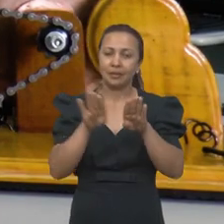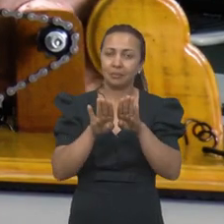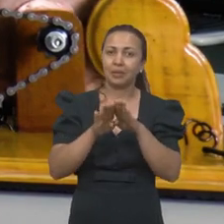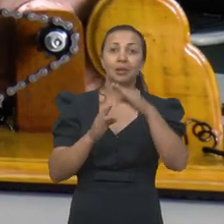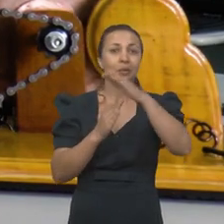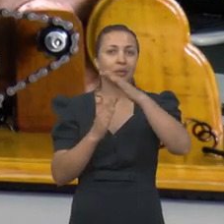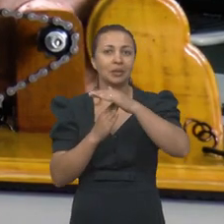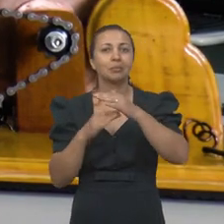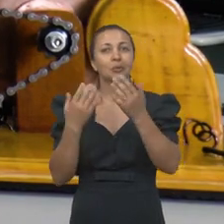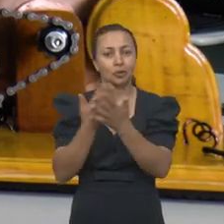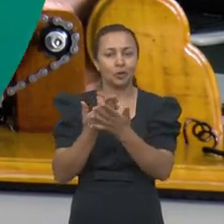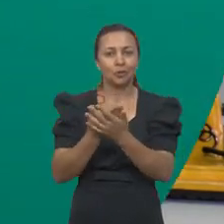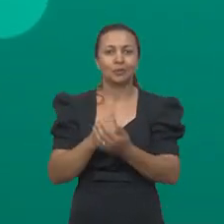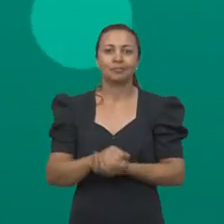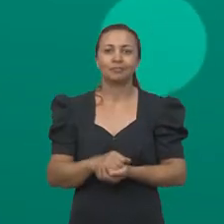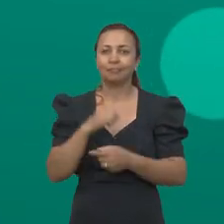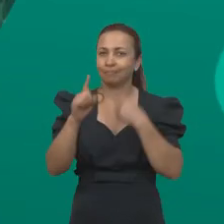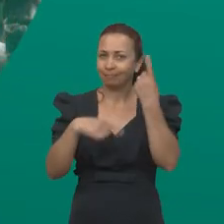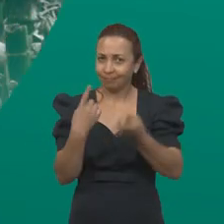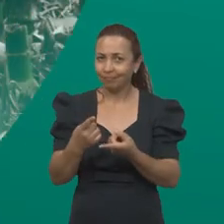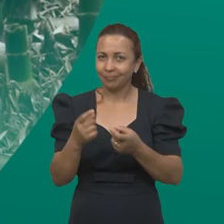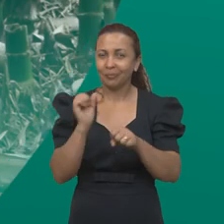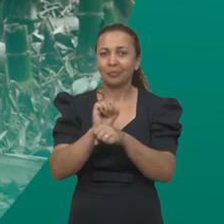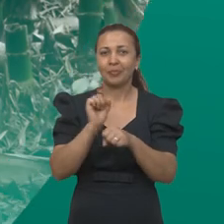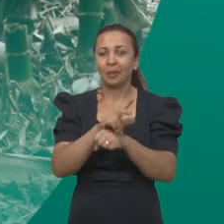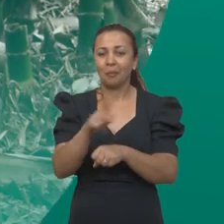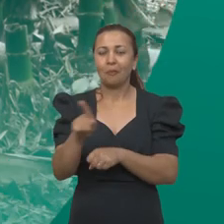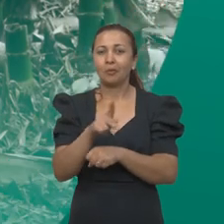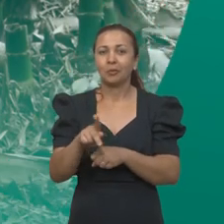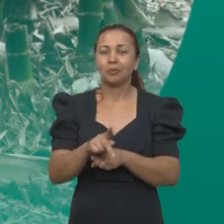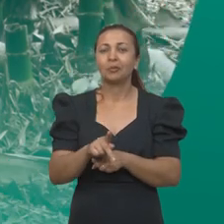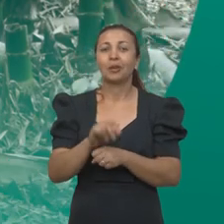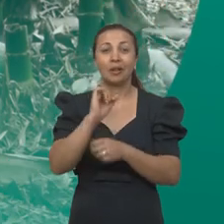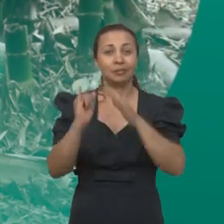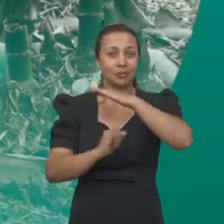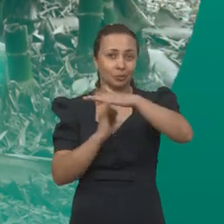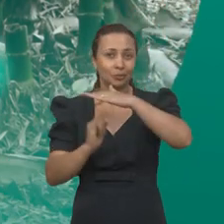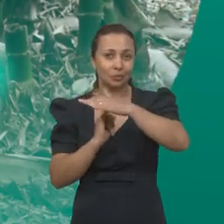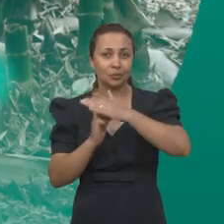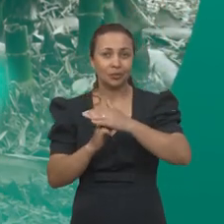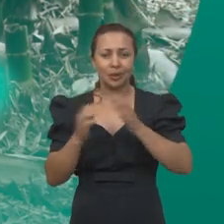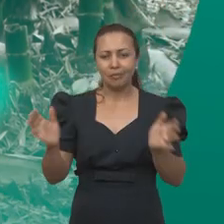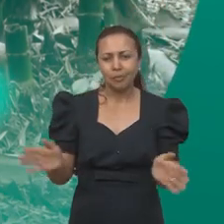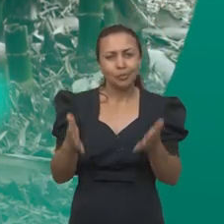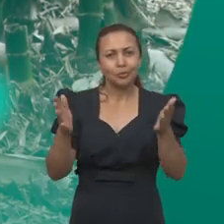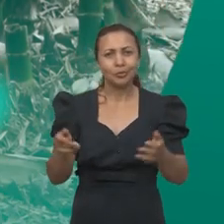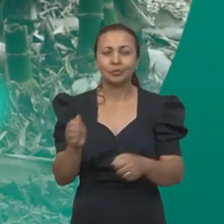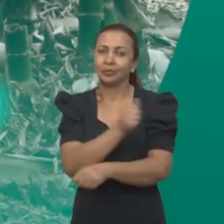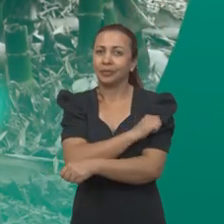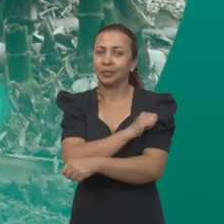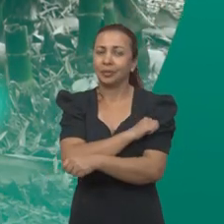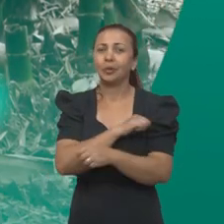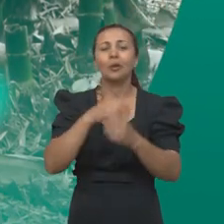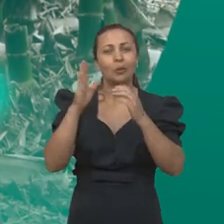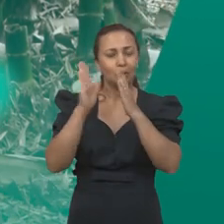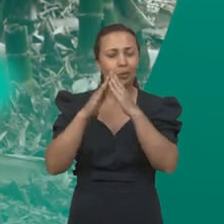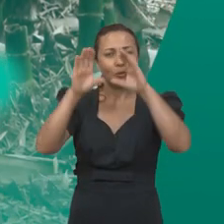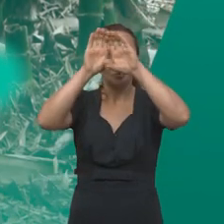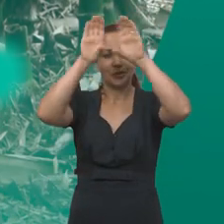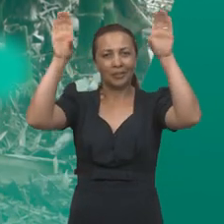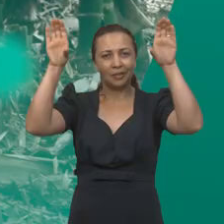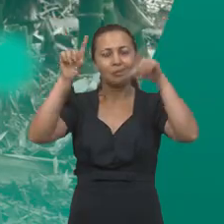consideração o tempo didático. E daqui a pouco, professores do Instituto Federal do Maranhão motivam estudantes na pesquisa da